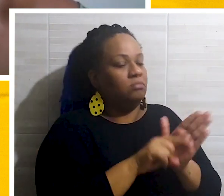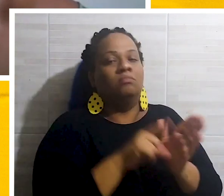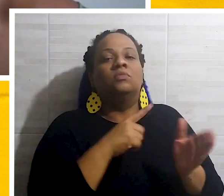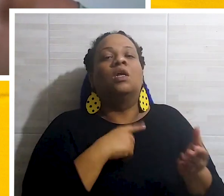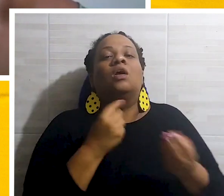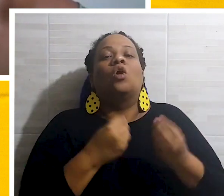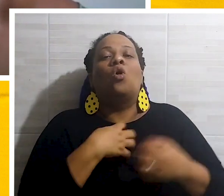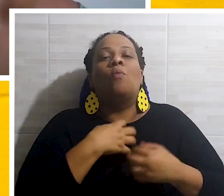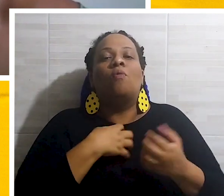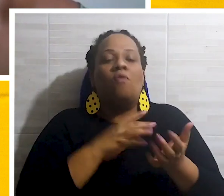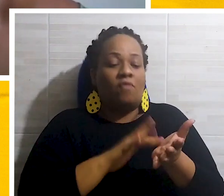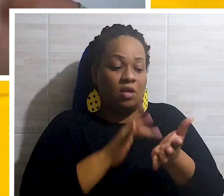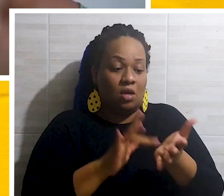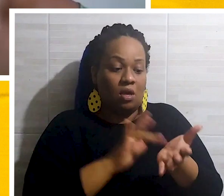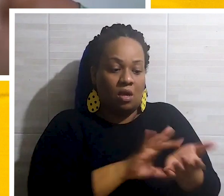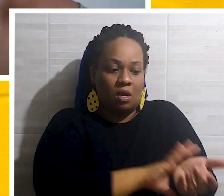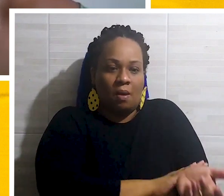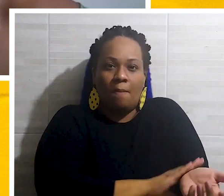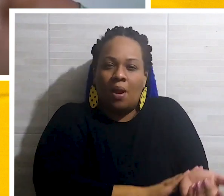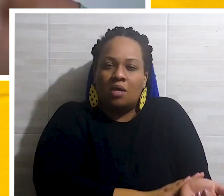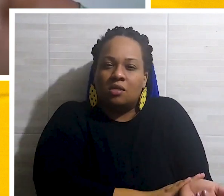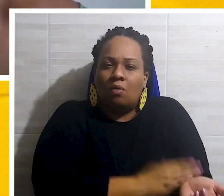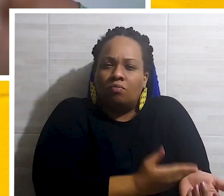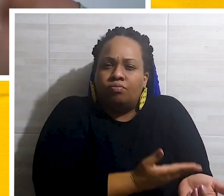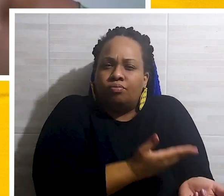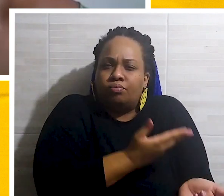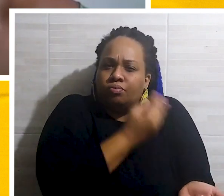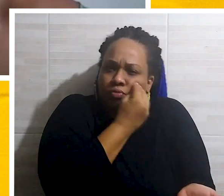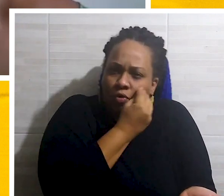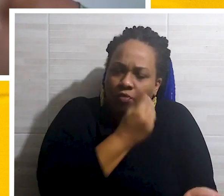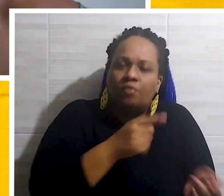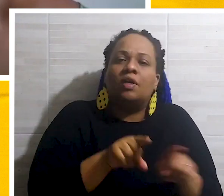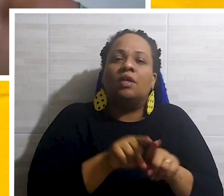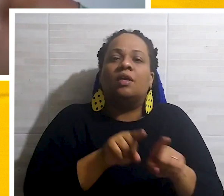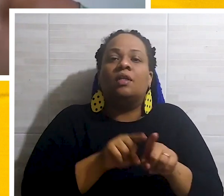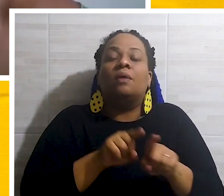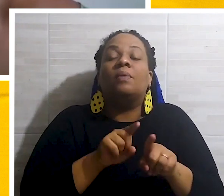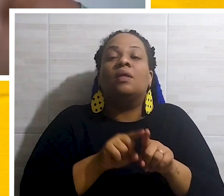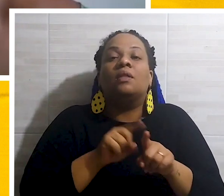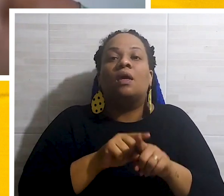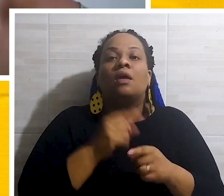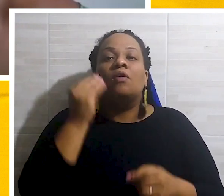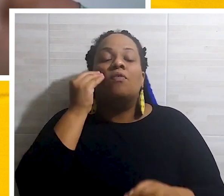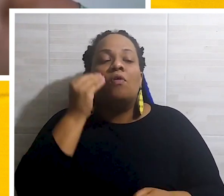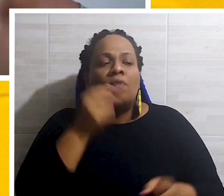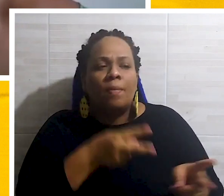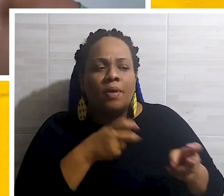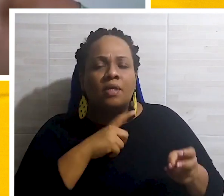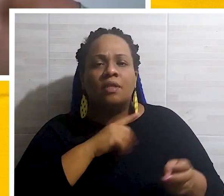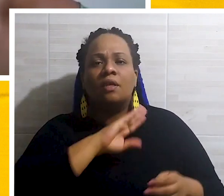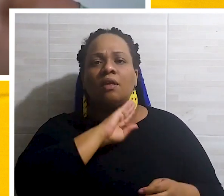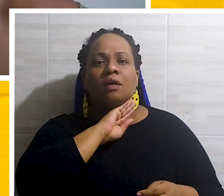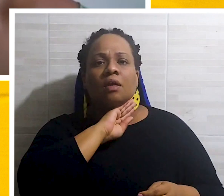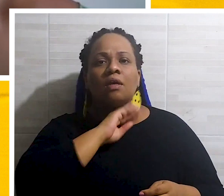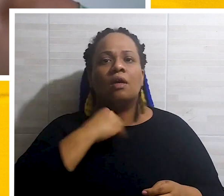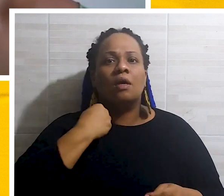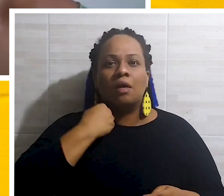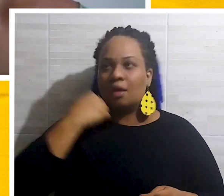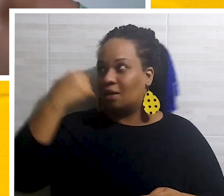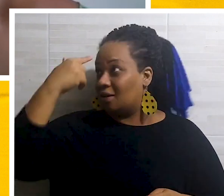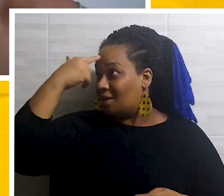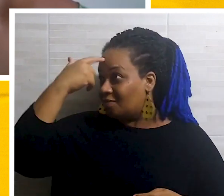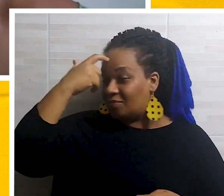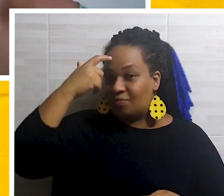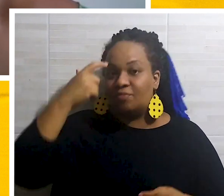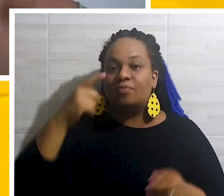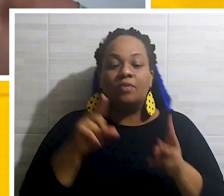que é um aparelho de pressão digital, né? É um termômetro, a laser, né? Que ele mede a